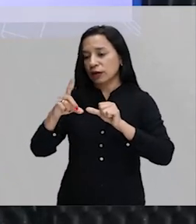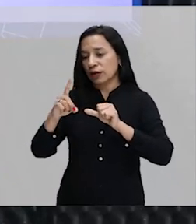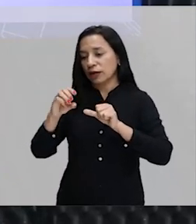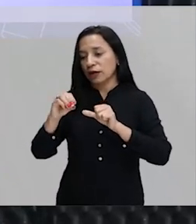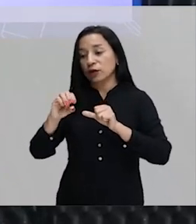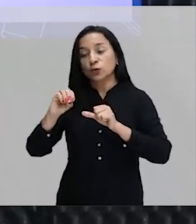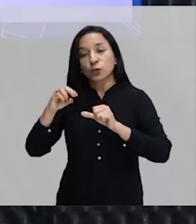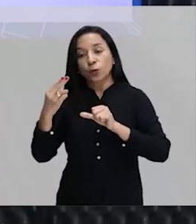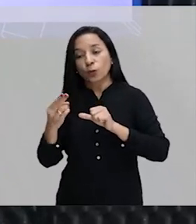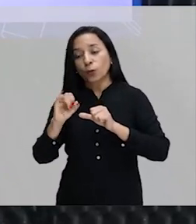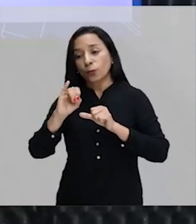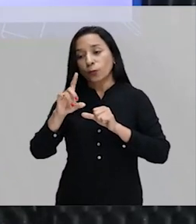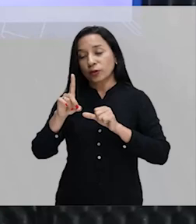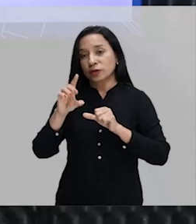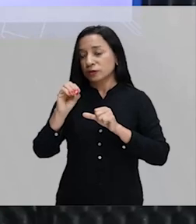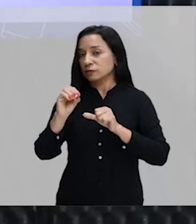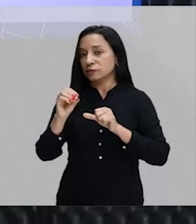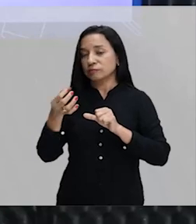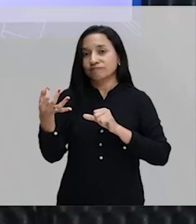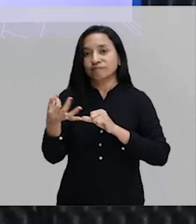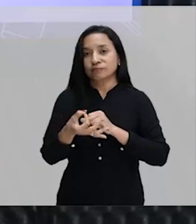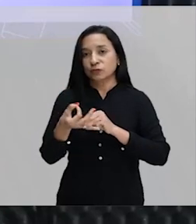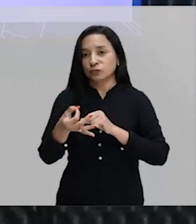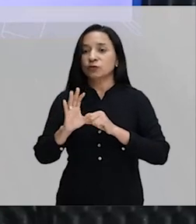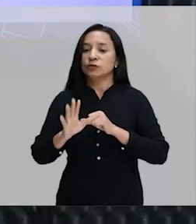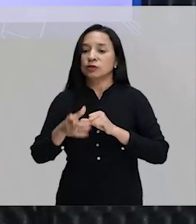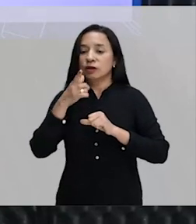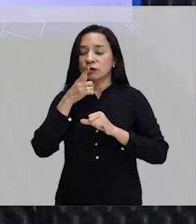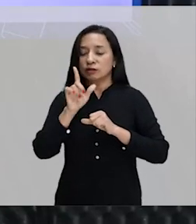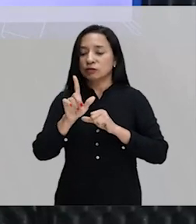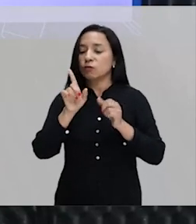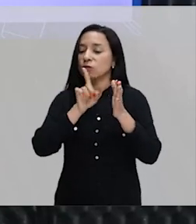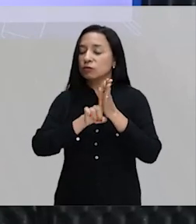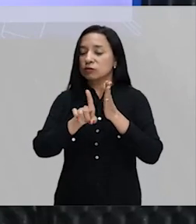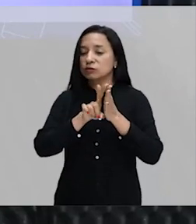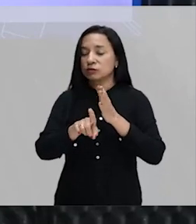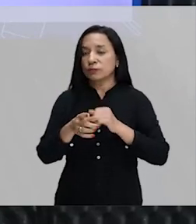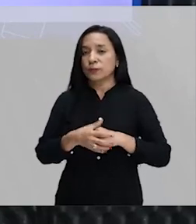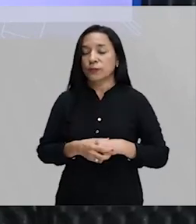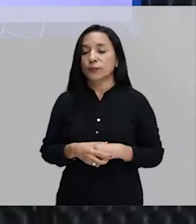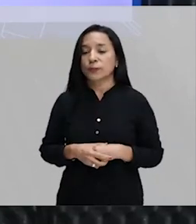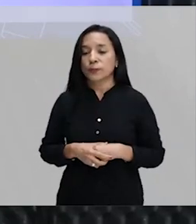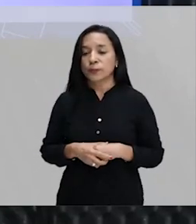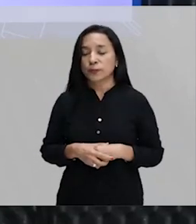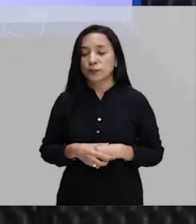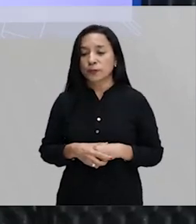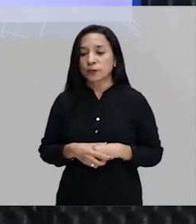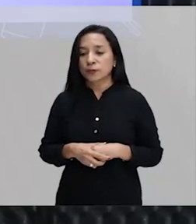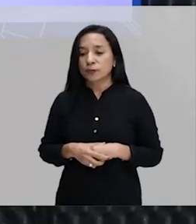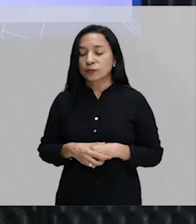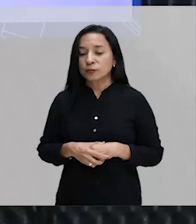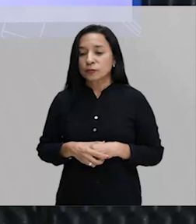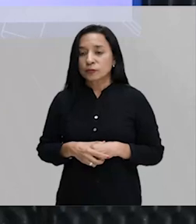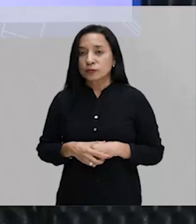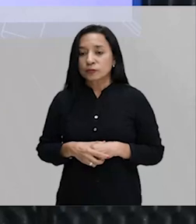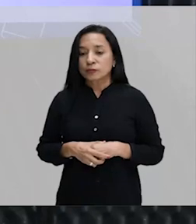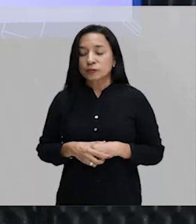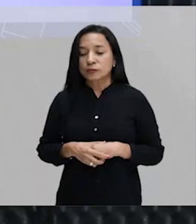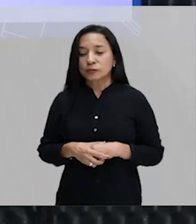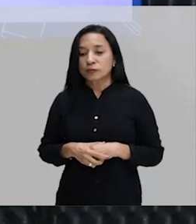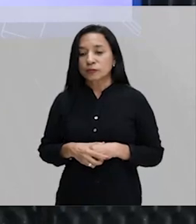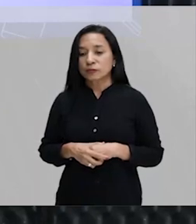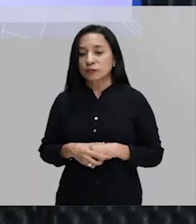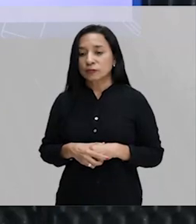ido pronto você já ganhou a sua questão já ganhou o seu dia no pretérito